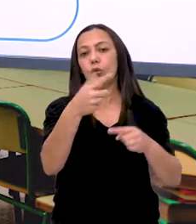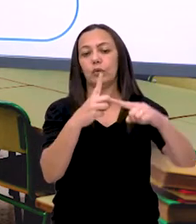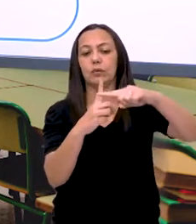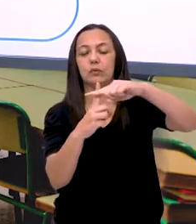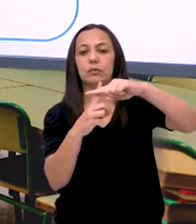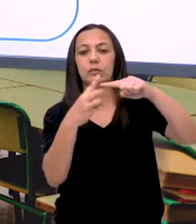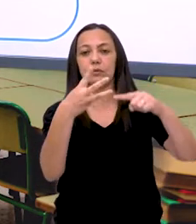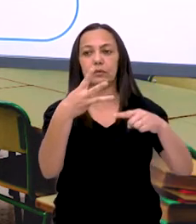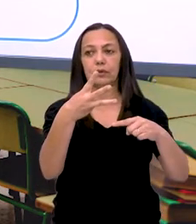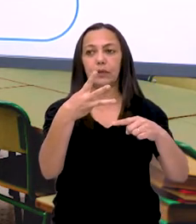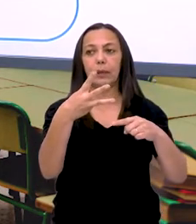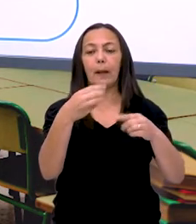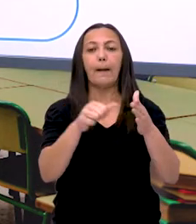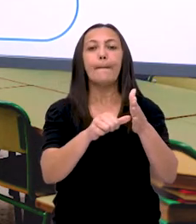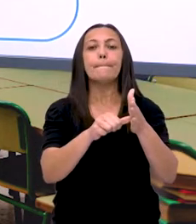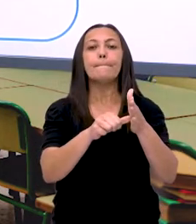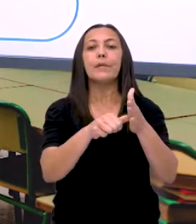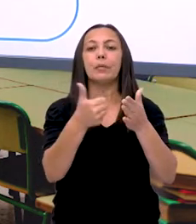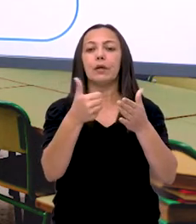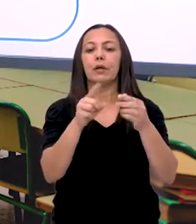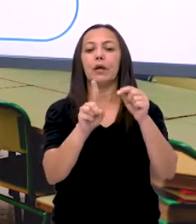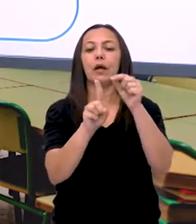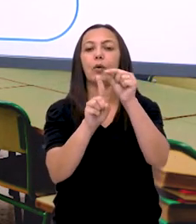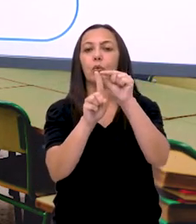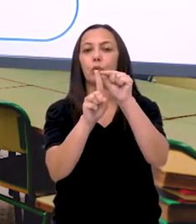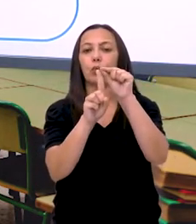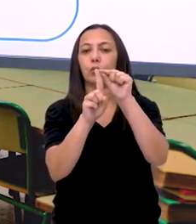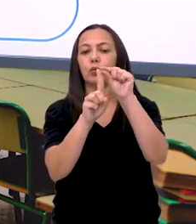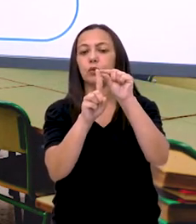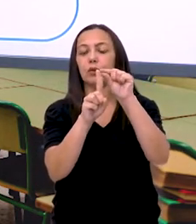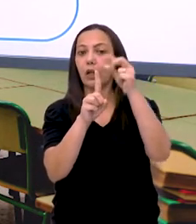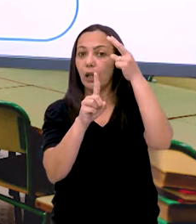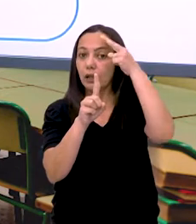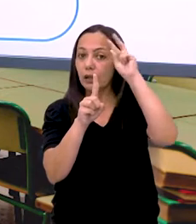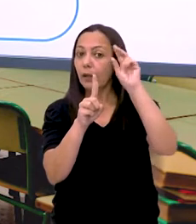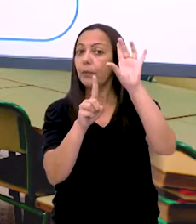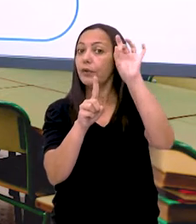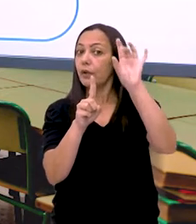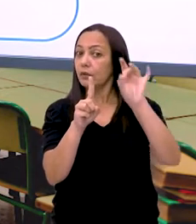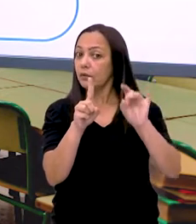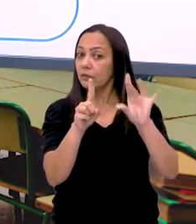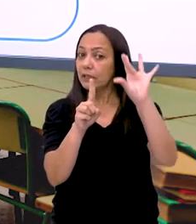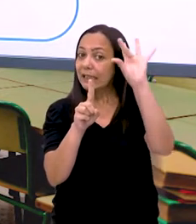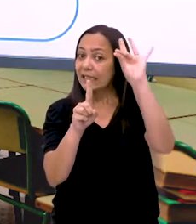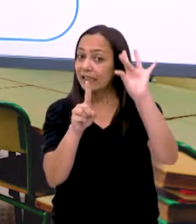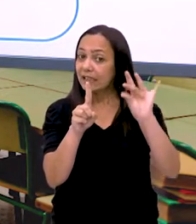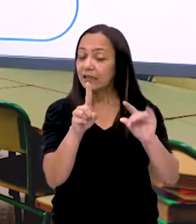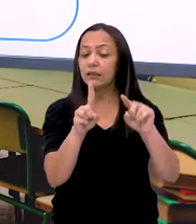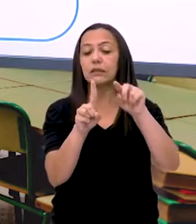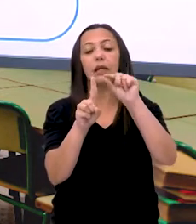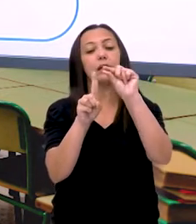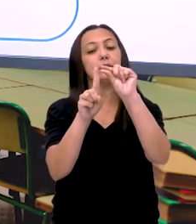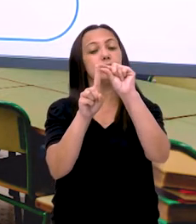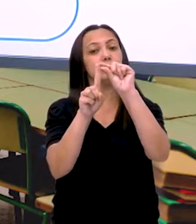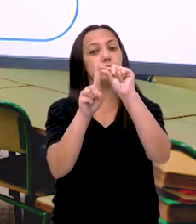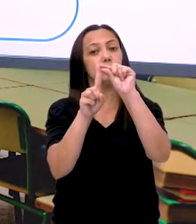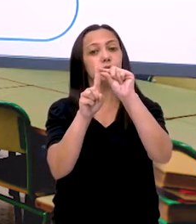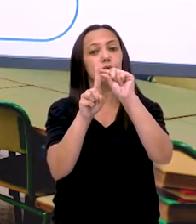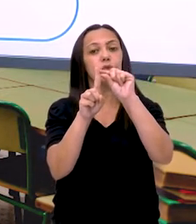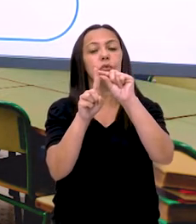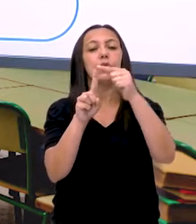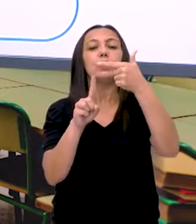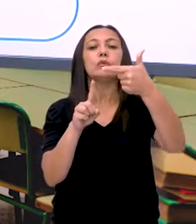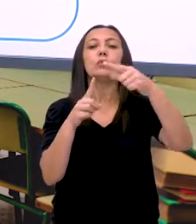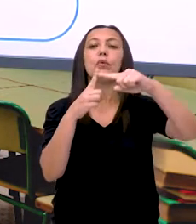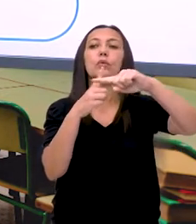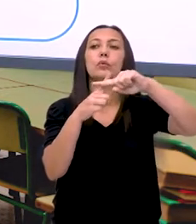3. Primeiro começamos pelas unidades. Lembra desse detalhe? Aí nós trabalhamos nas adições. Então